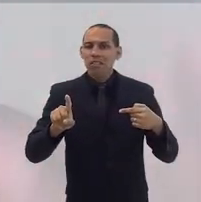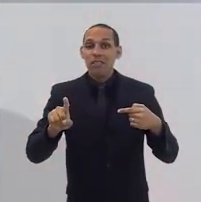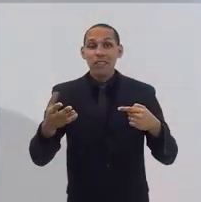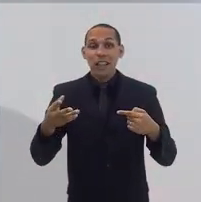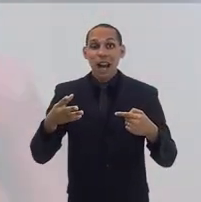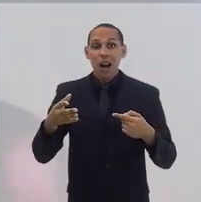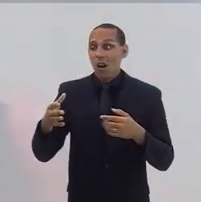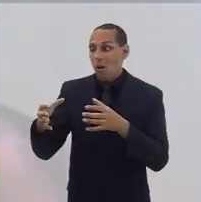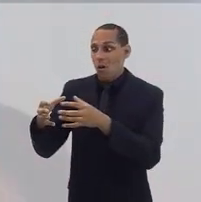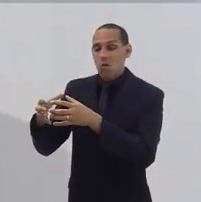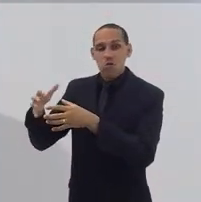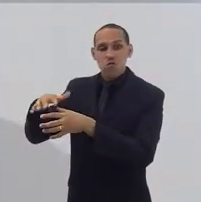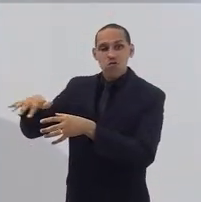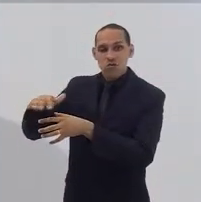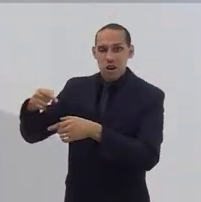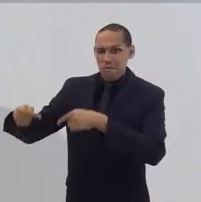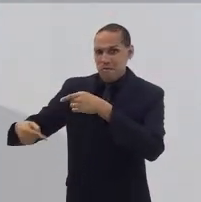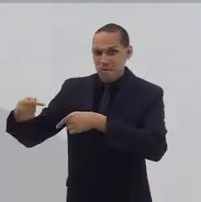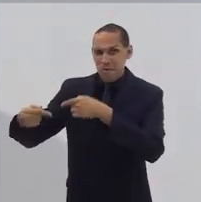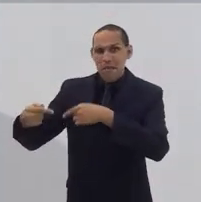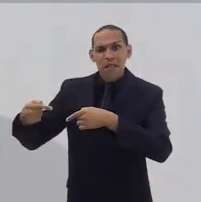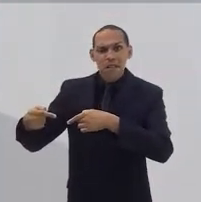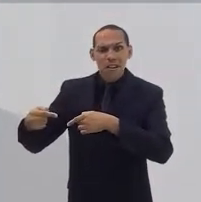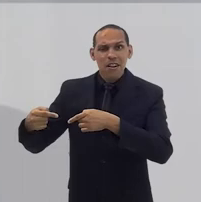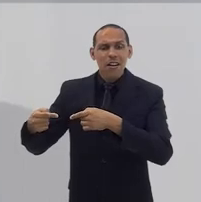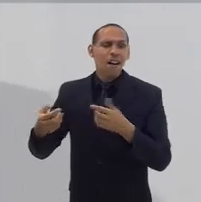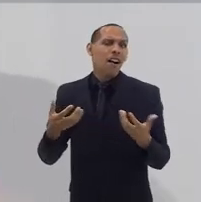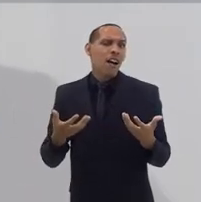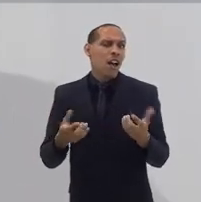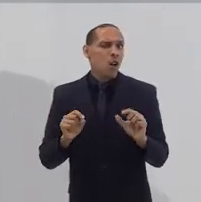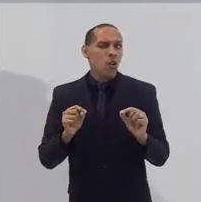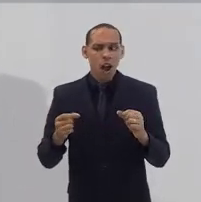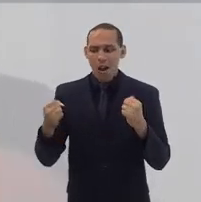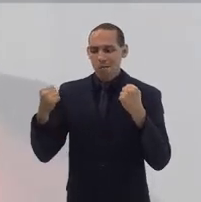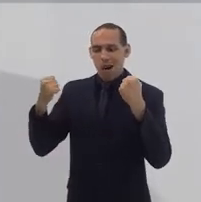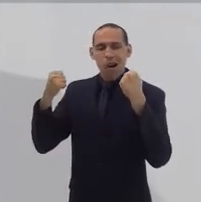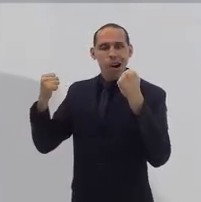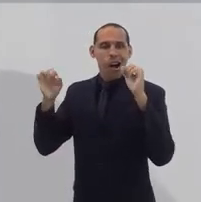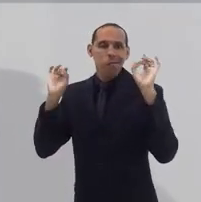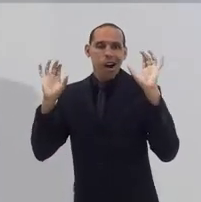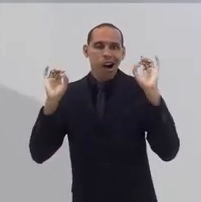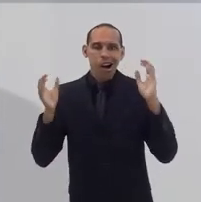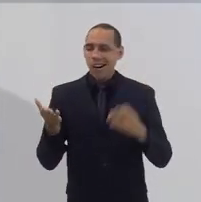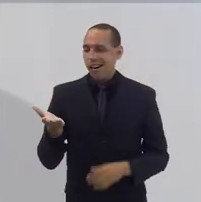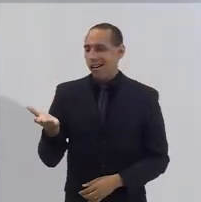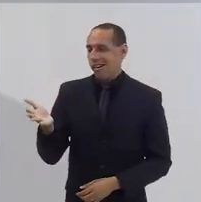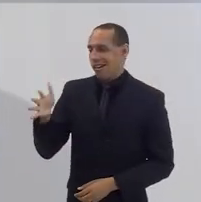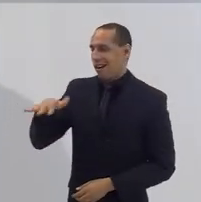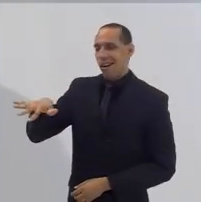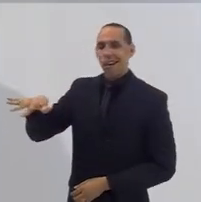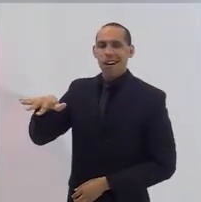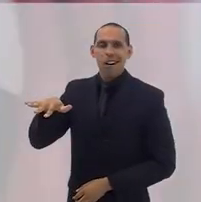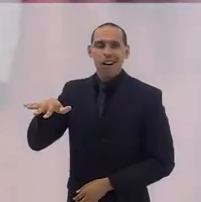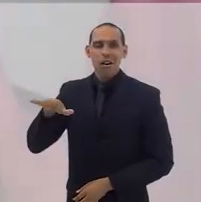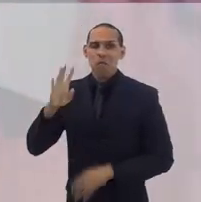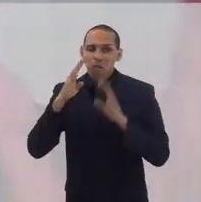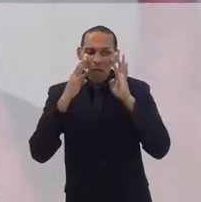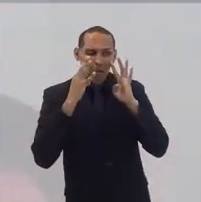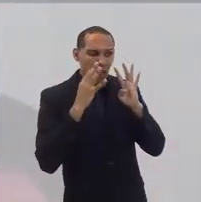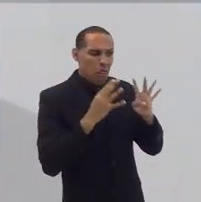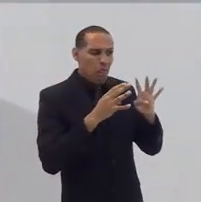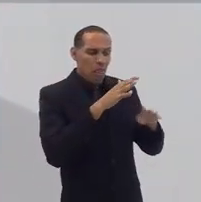político que está muito mais ali pela dinâmica do poder e do privilégio e sem nenhuma